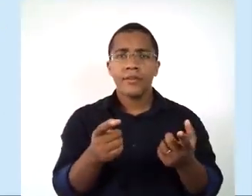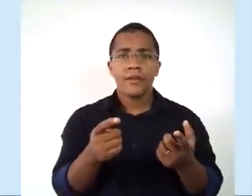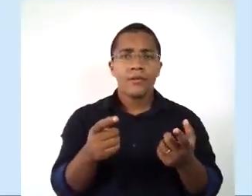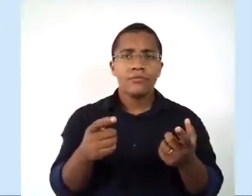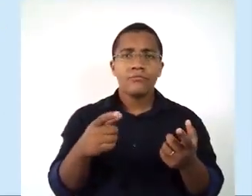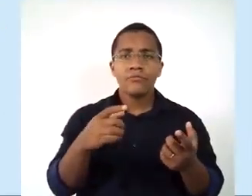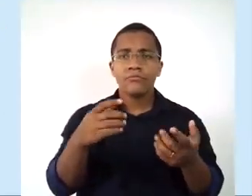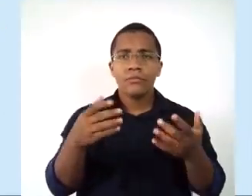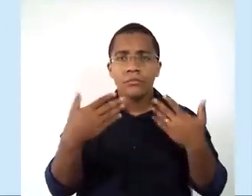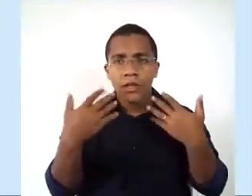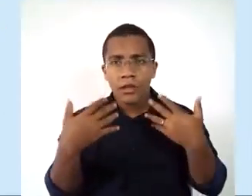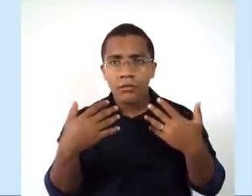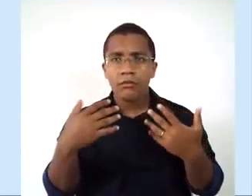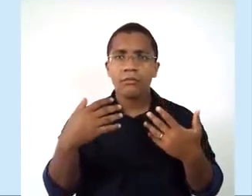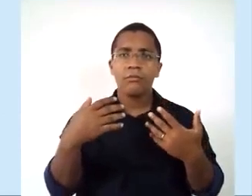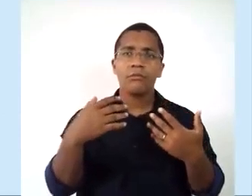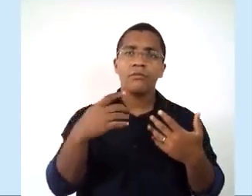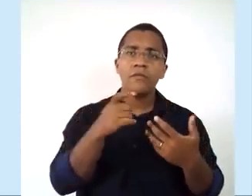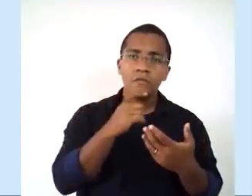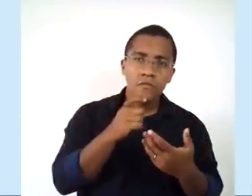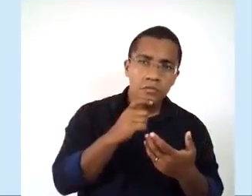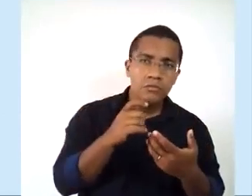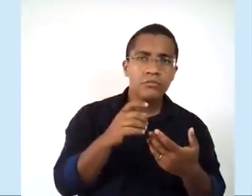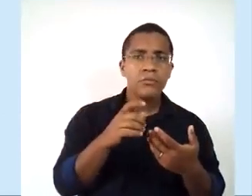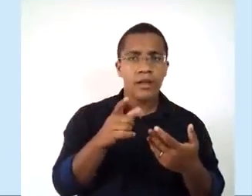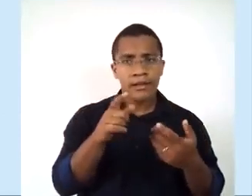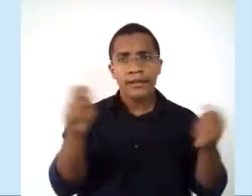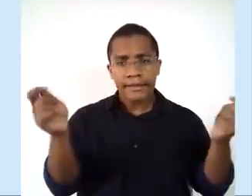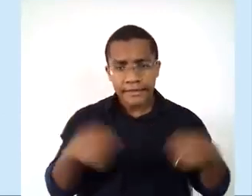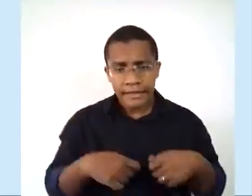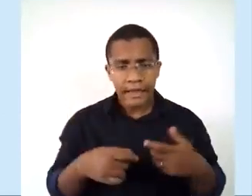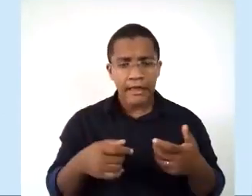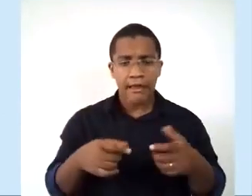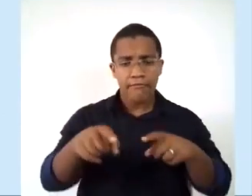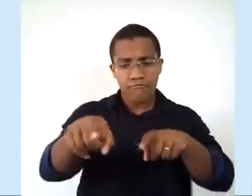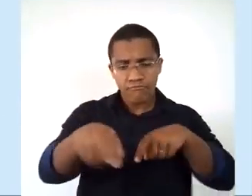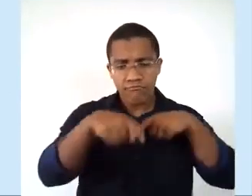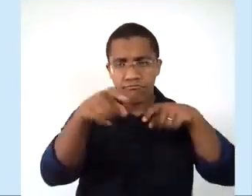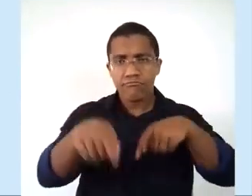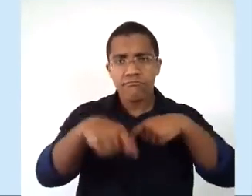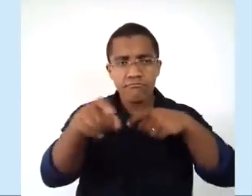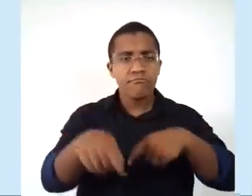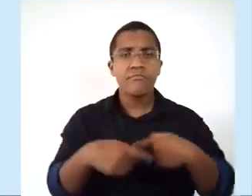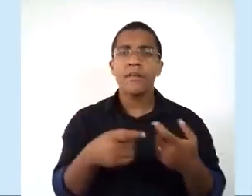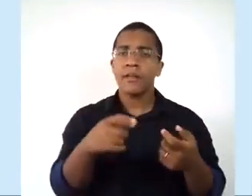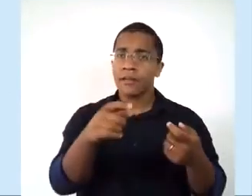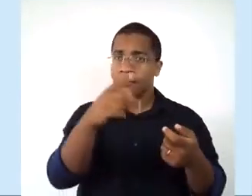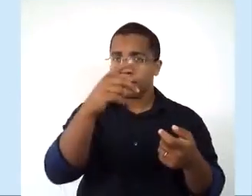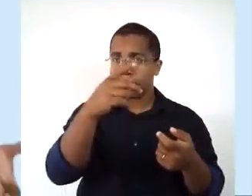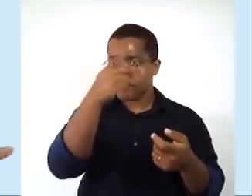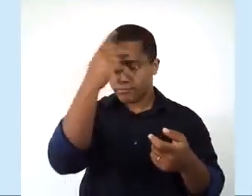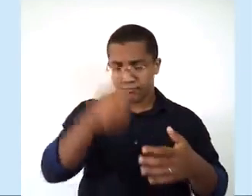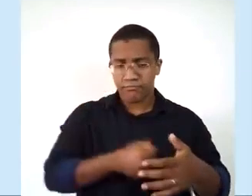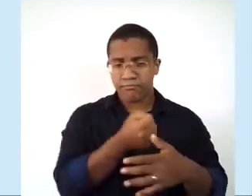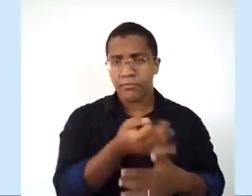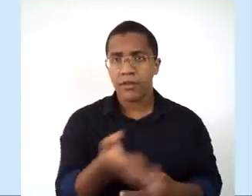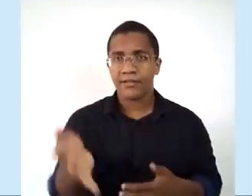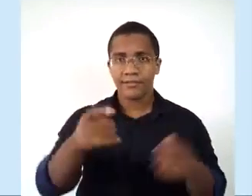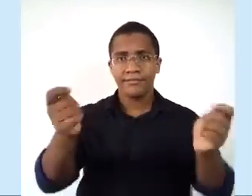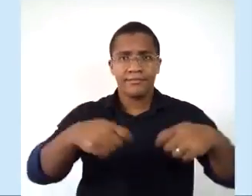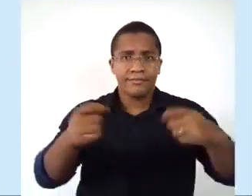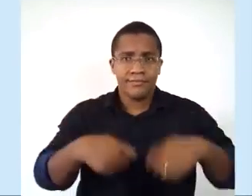seja, essa região é uma região mais propícia à produção, tá? A terra é mais propícia para o cultivo.